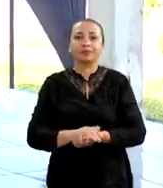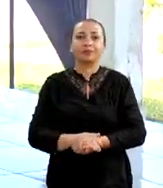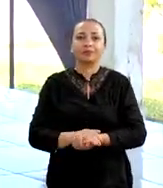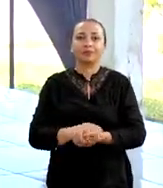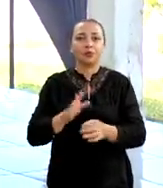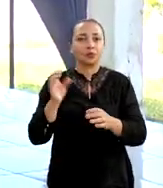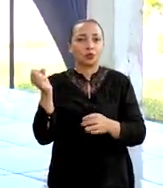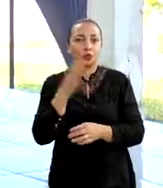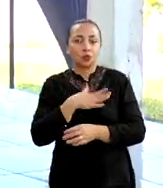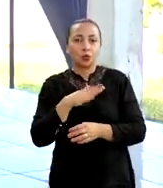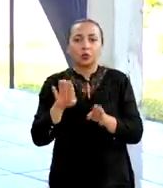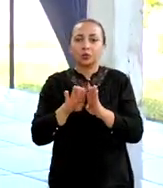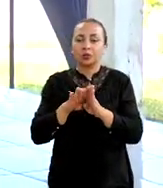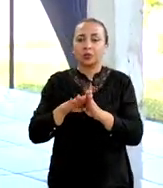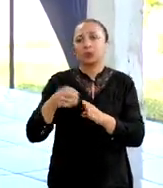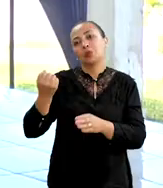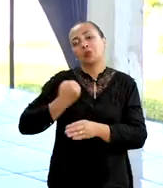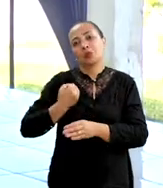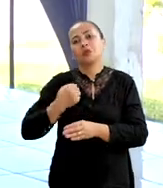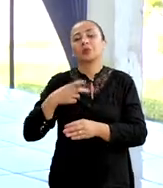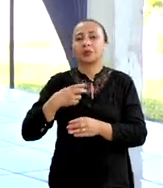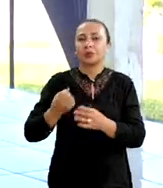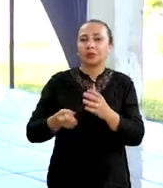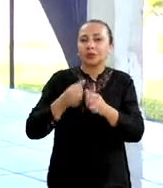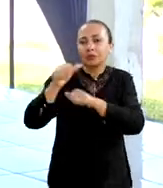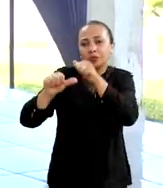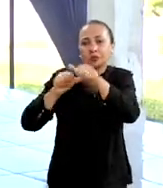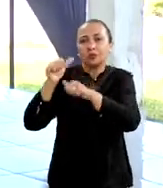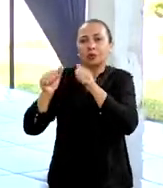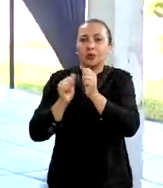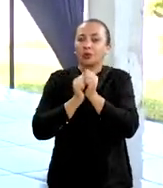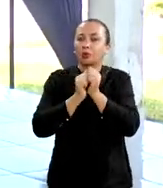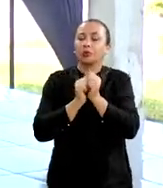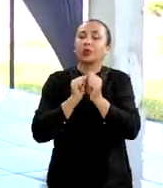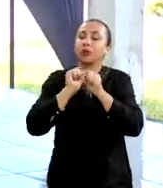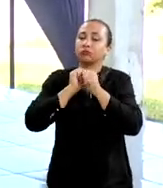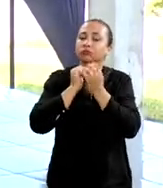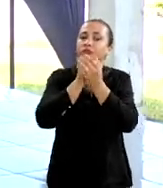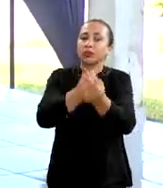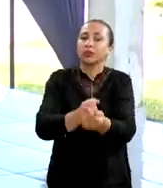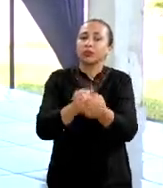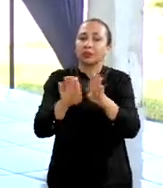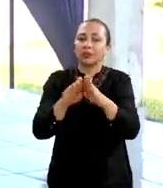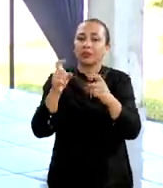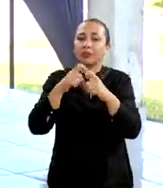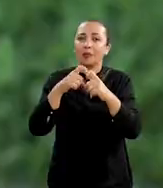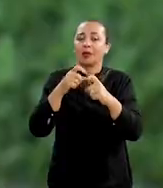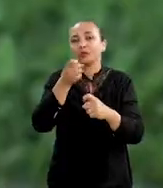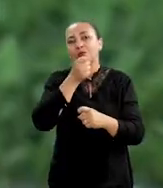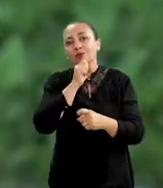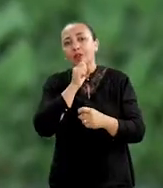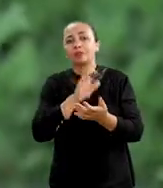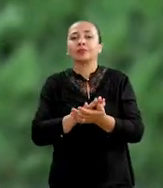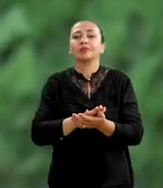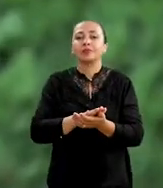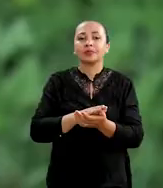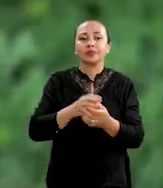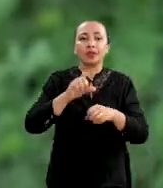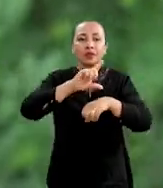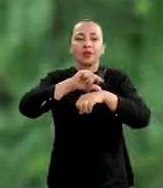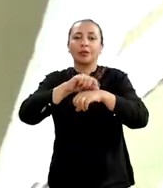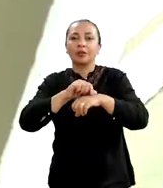Novos algoritmos estão sendo desenvolvidos, orientados à geriatria, que a partir de dados captados de relógios